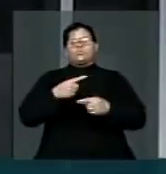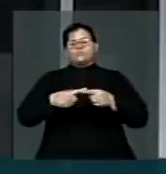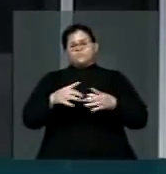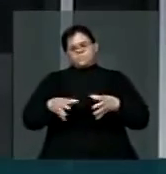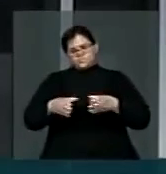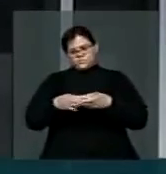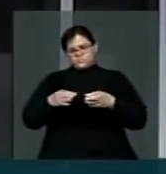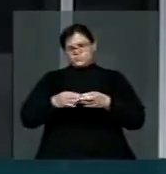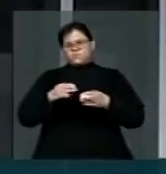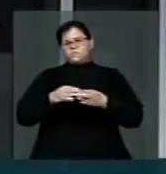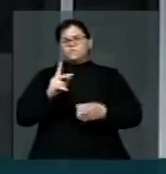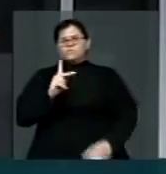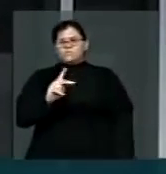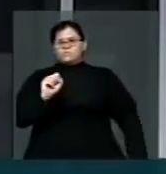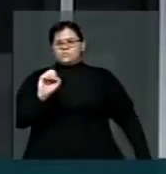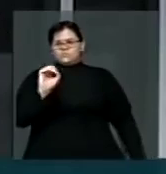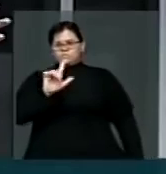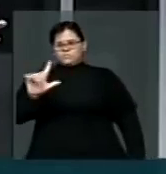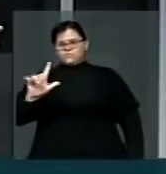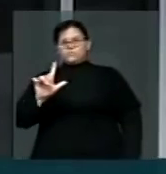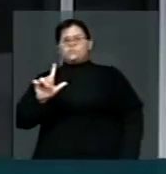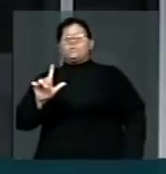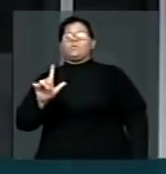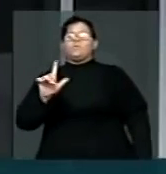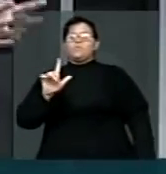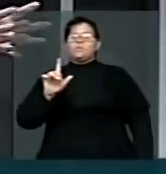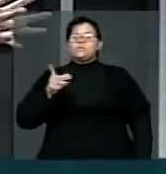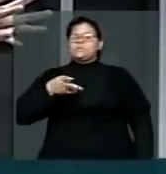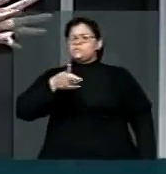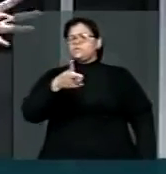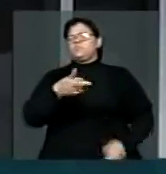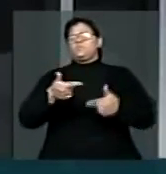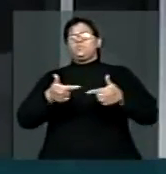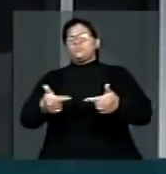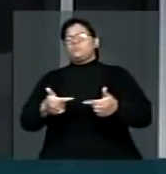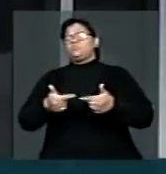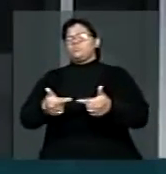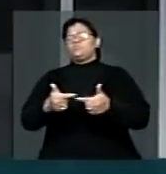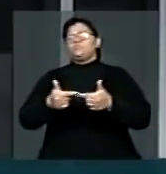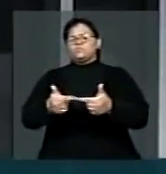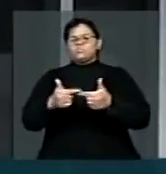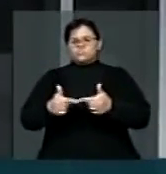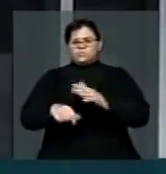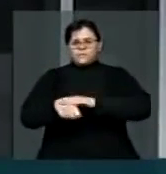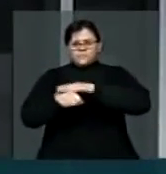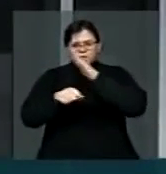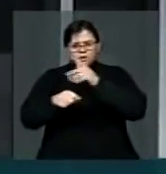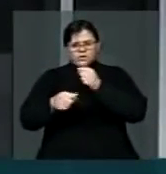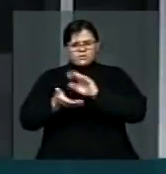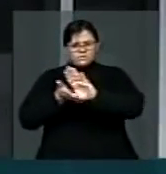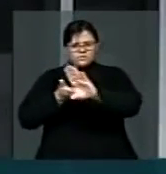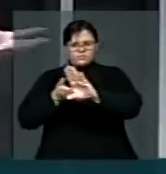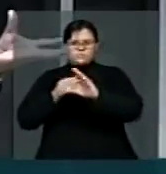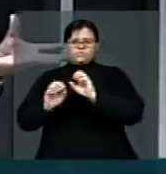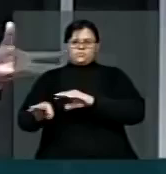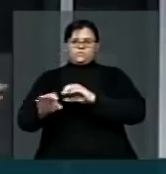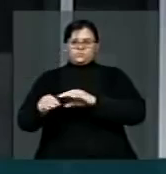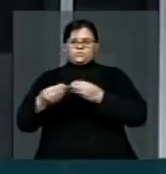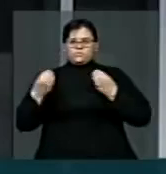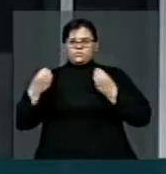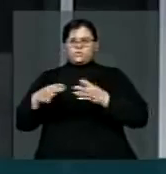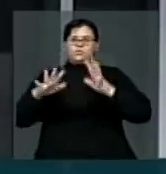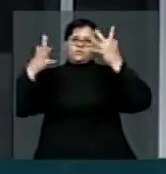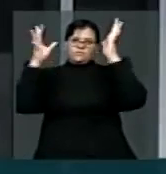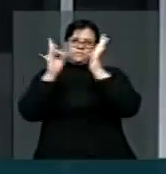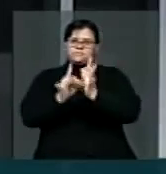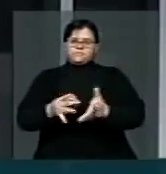Brasileiro, lutávamos pelo caminho que destinasse mais recursos para a educação, celebramos